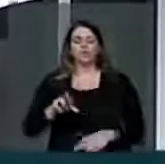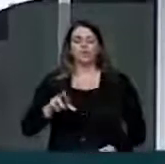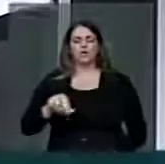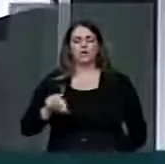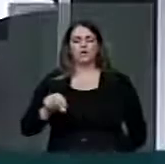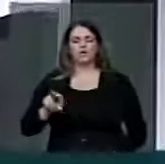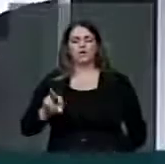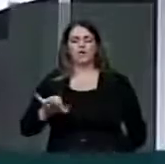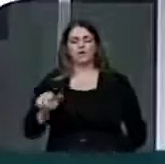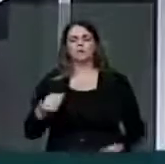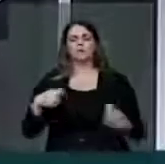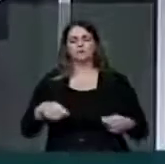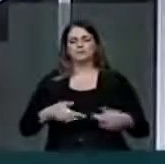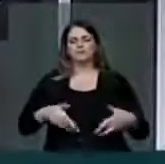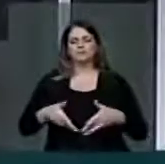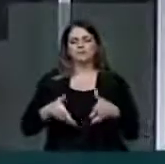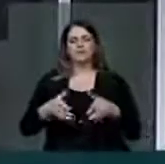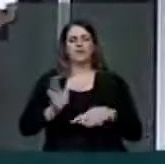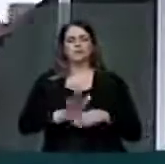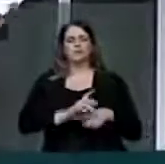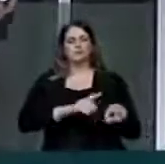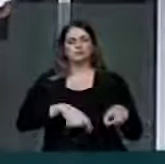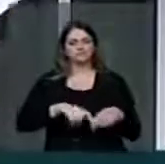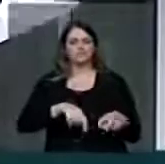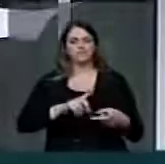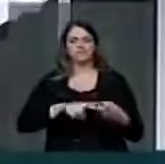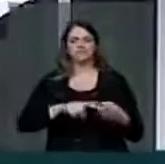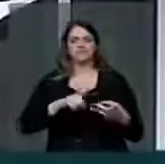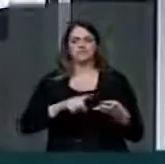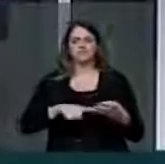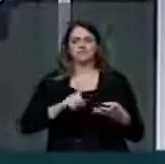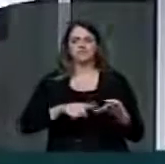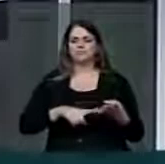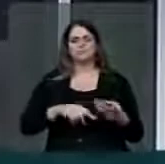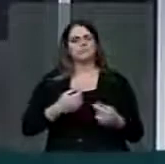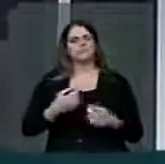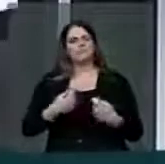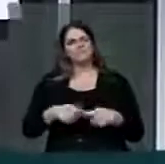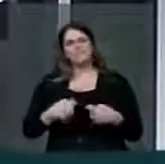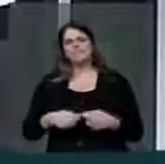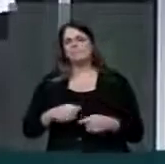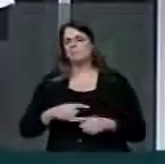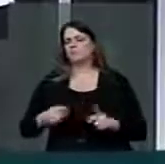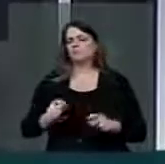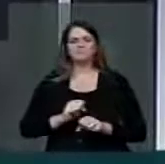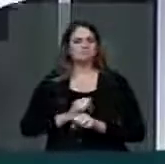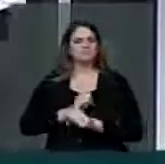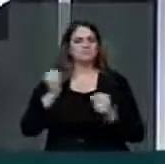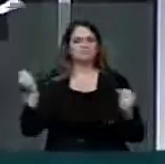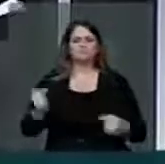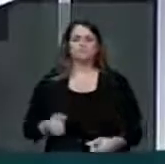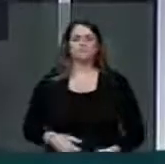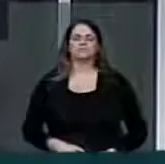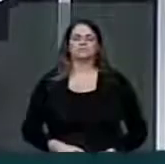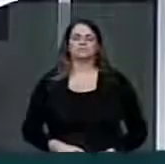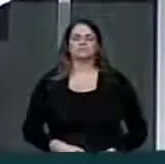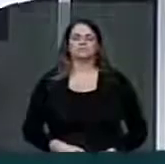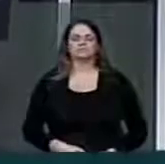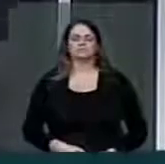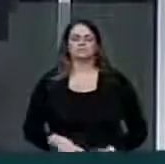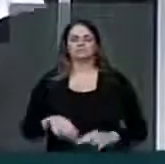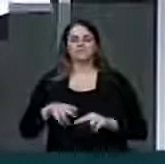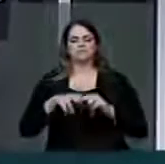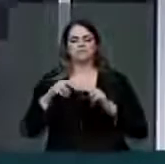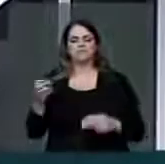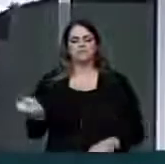precisa fazer estrada para o produtor, precisa fazer isso, precisa aquilo, e não tem mínimas condições de sobrevivência. Por isso, o